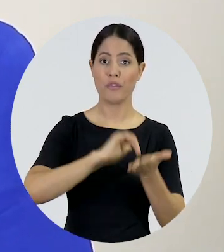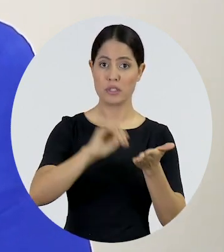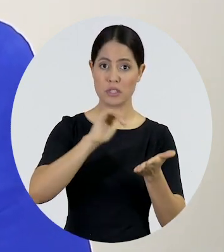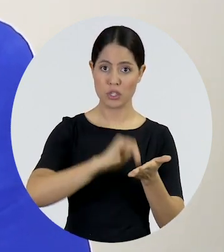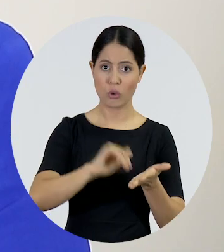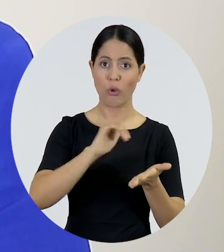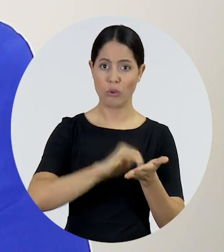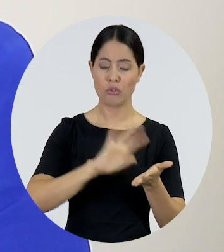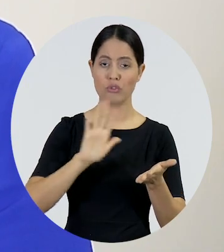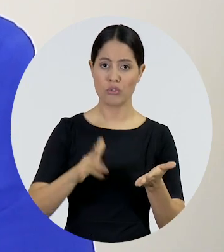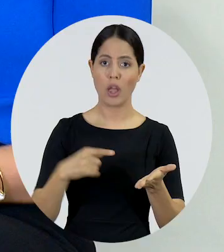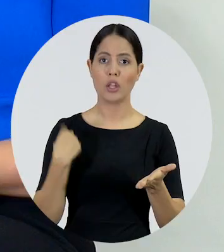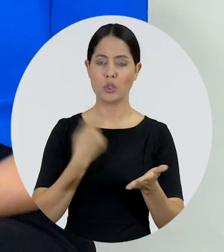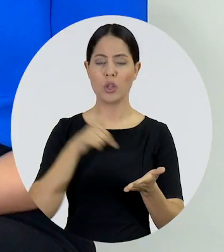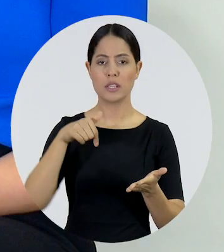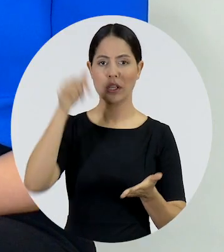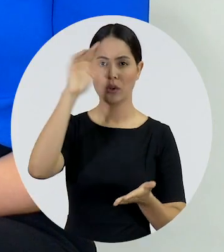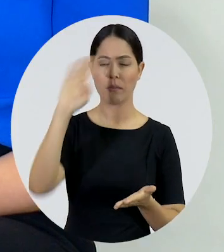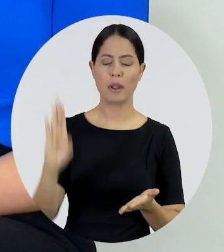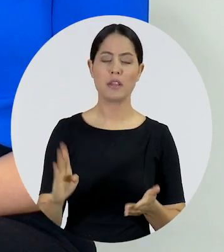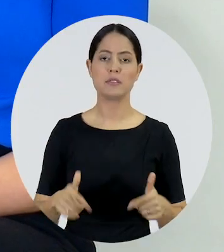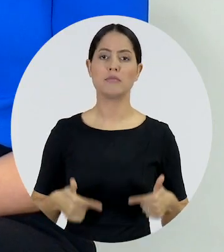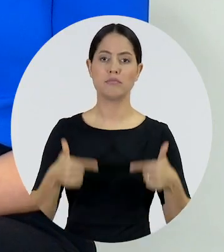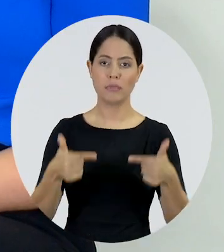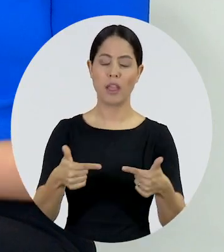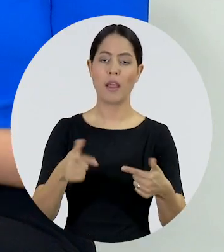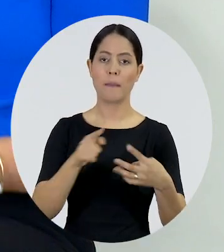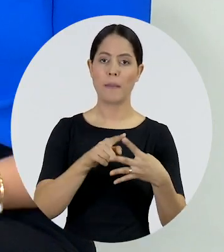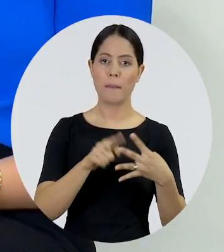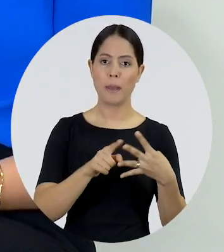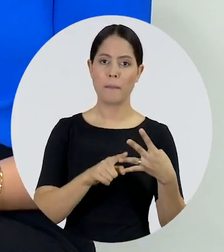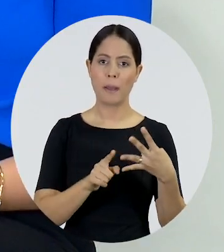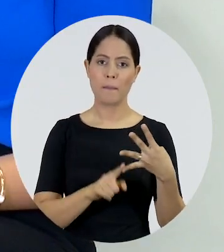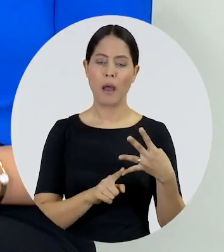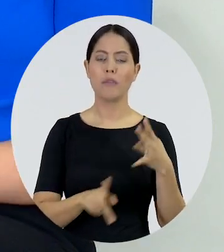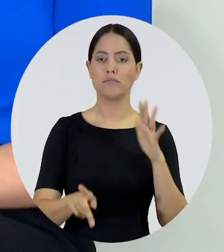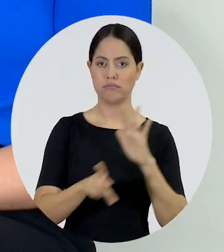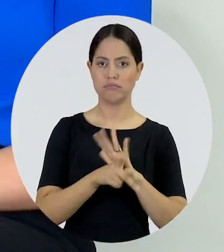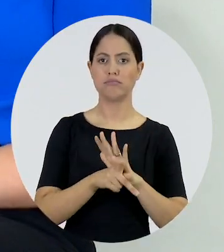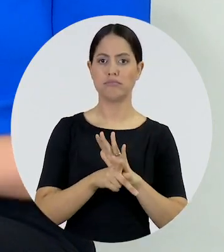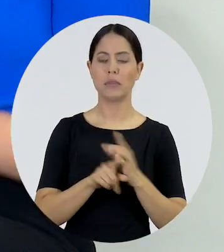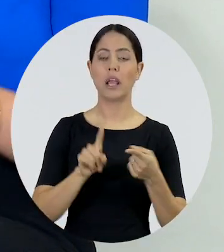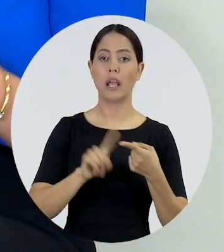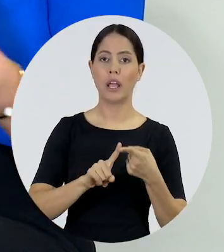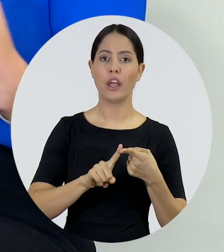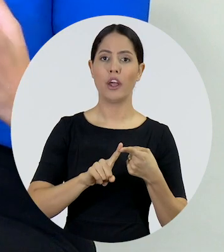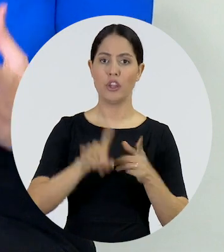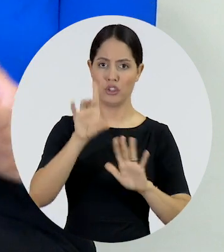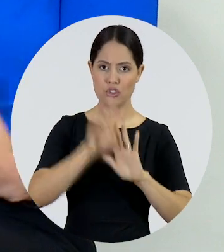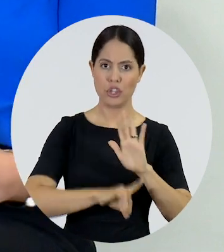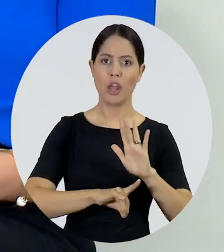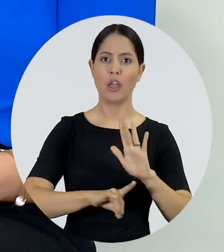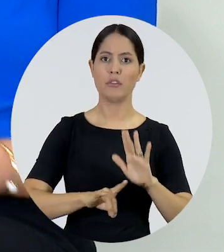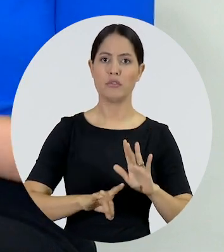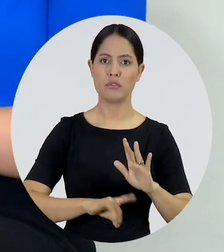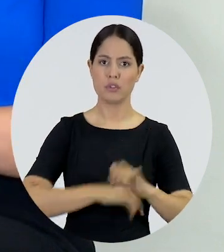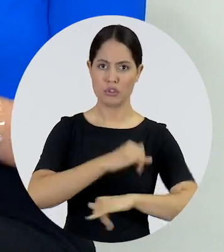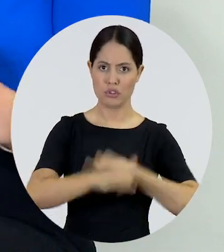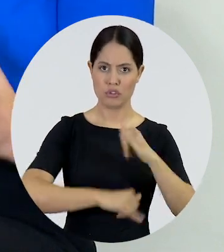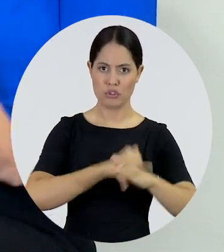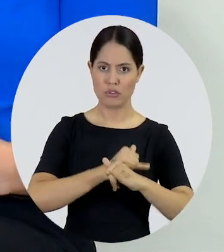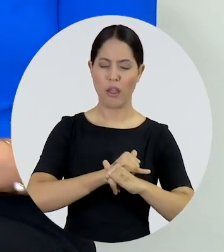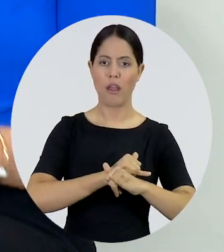regionais do Artigo 19. E no Brasil, a gente trabalha com quatro grandes eixos. A gente trabalha na defesa dos direitos digitais,